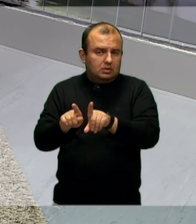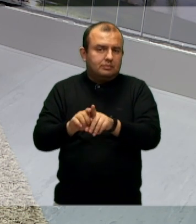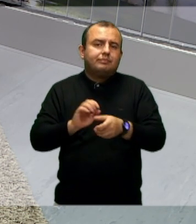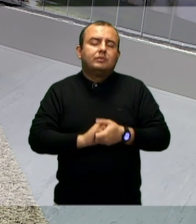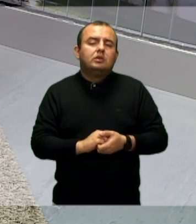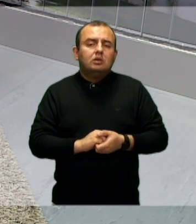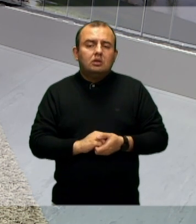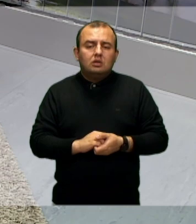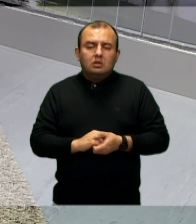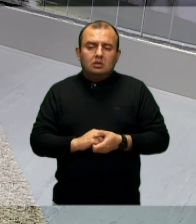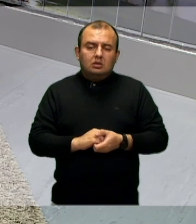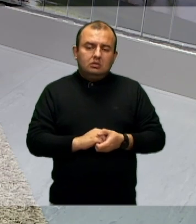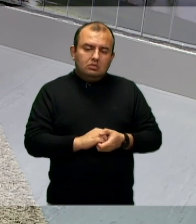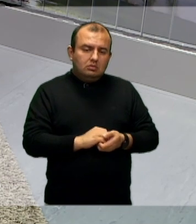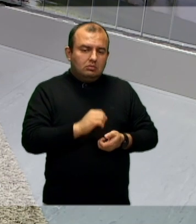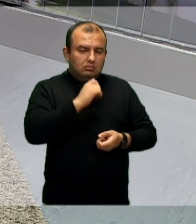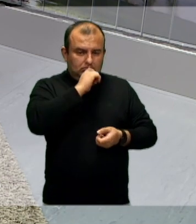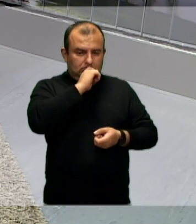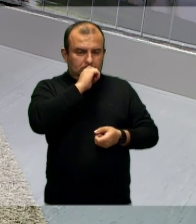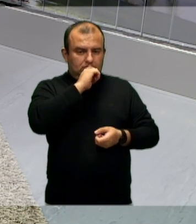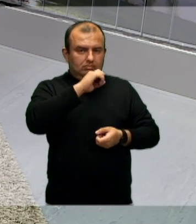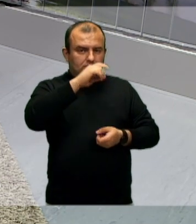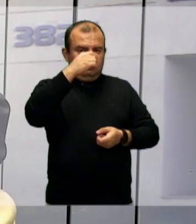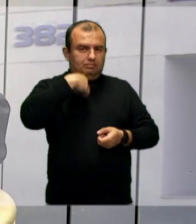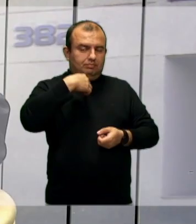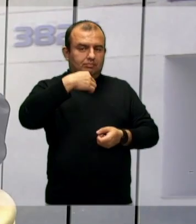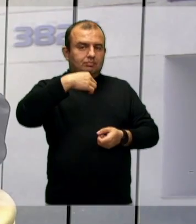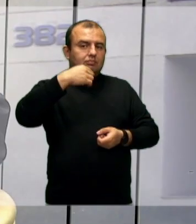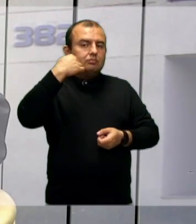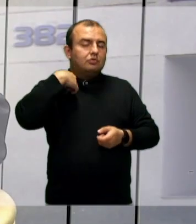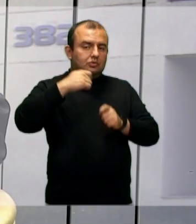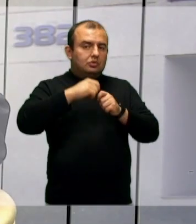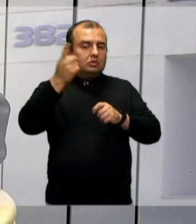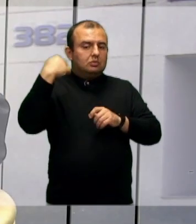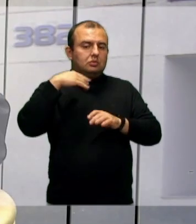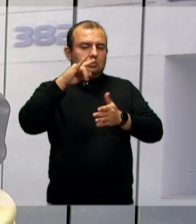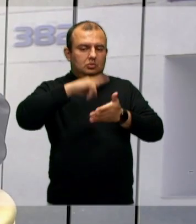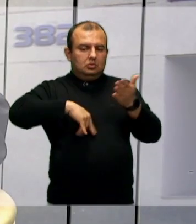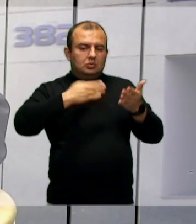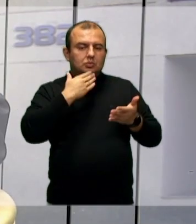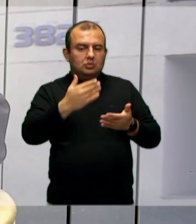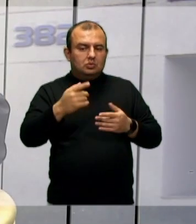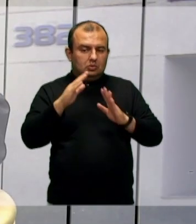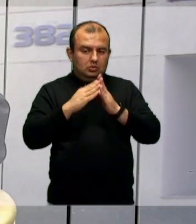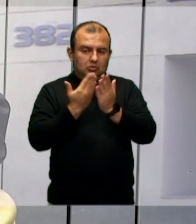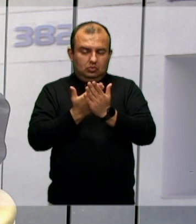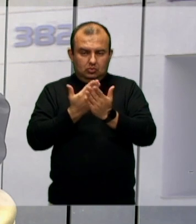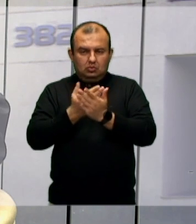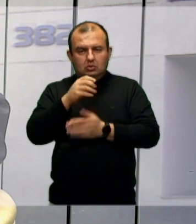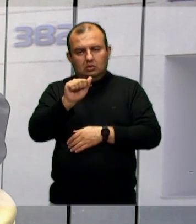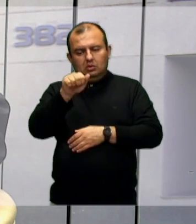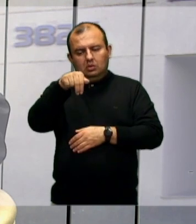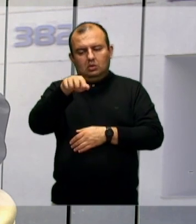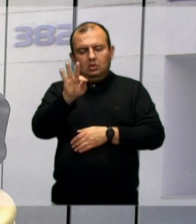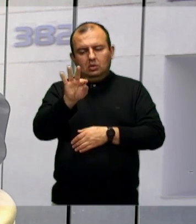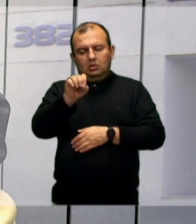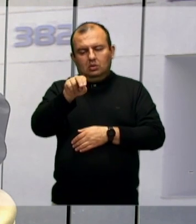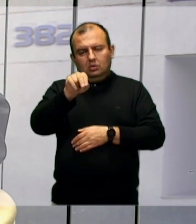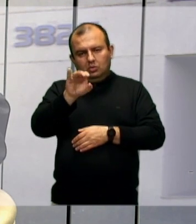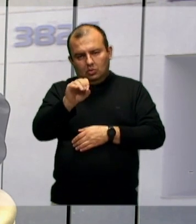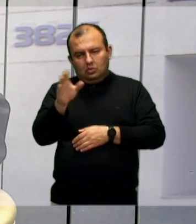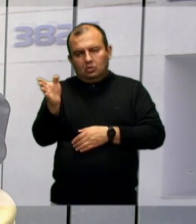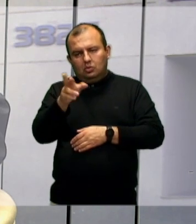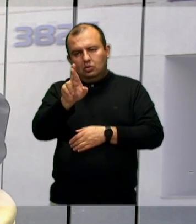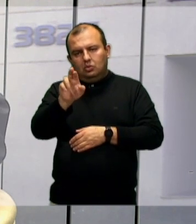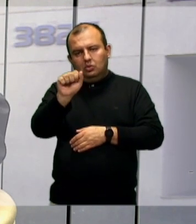É, foi também no requerimento, na indicação, né, que eu fiz sobre o bicicletário na nossa escola, né, que também já vem com isso, para